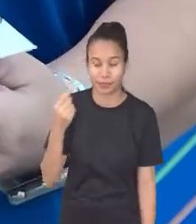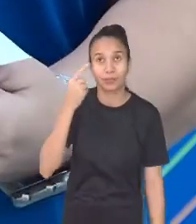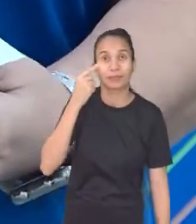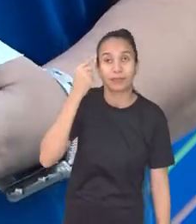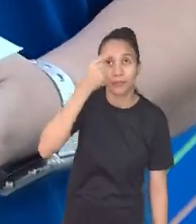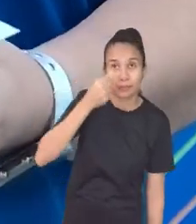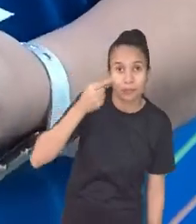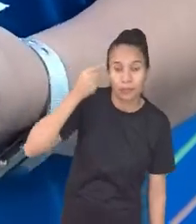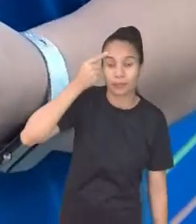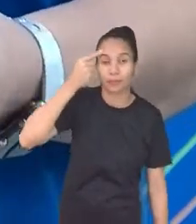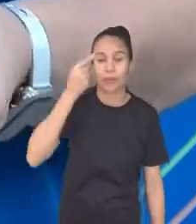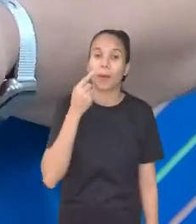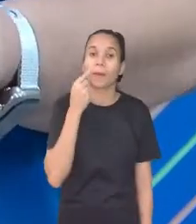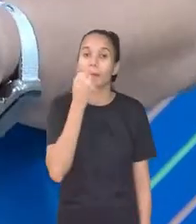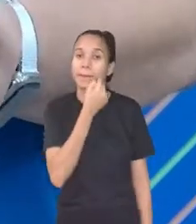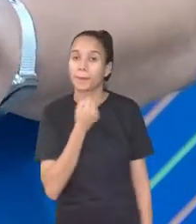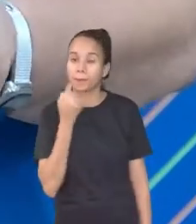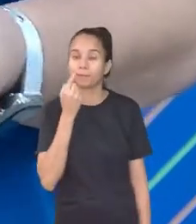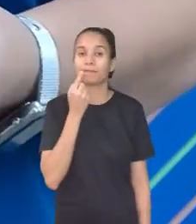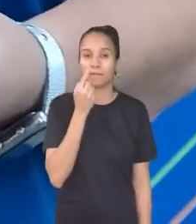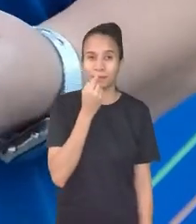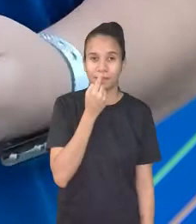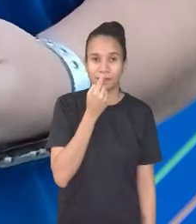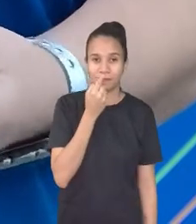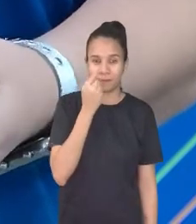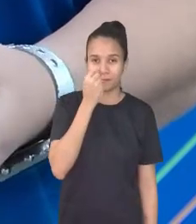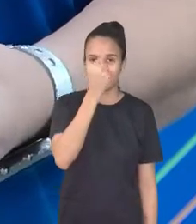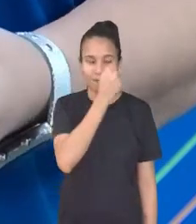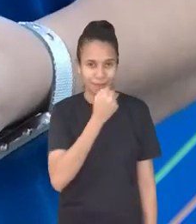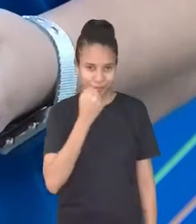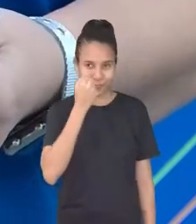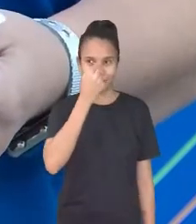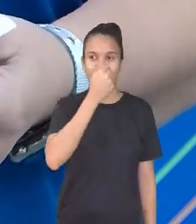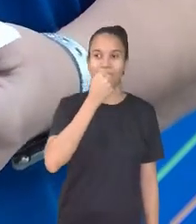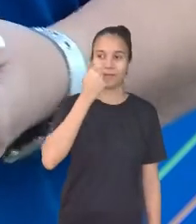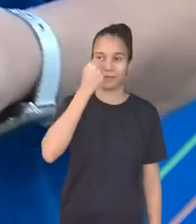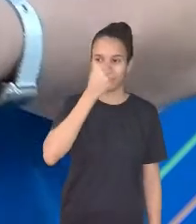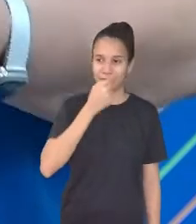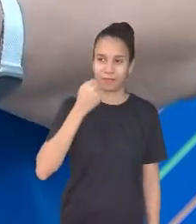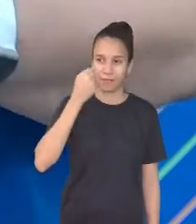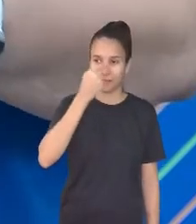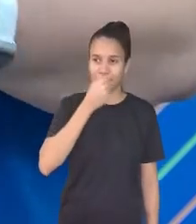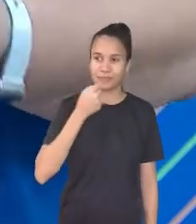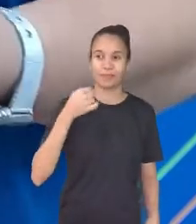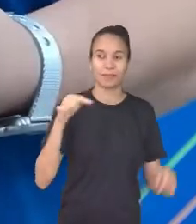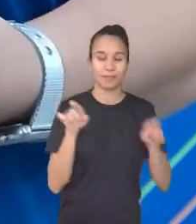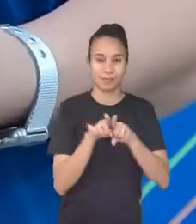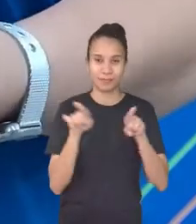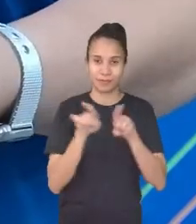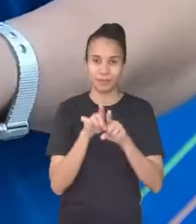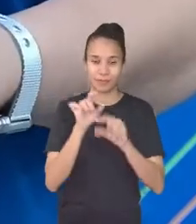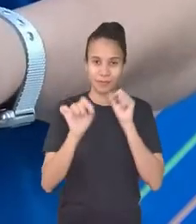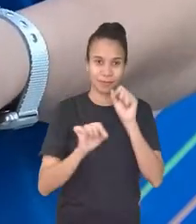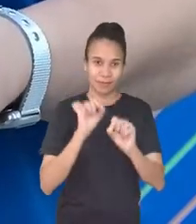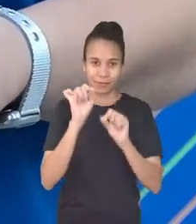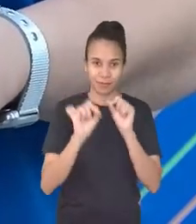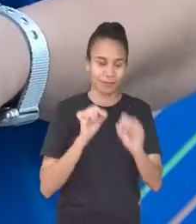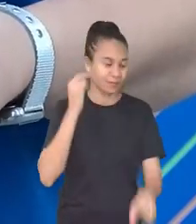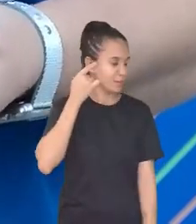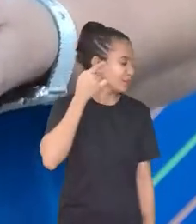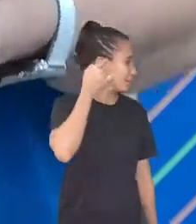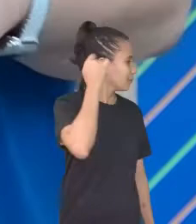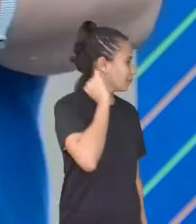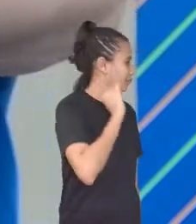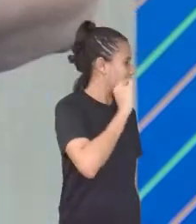olho, da boca, do nariz e também da